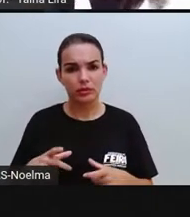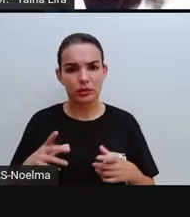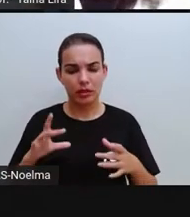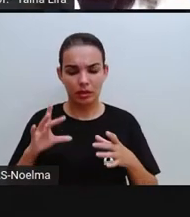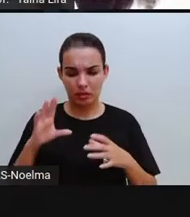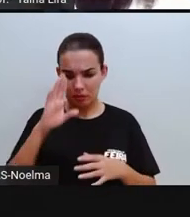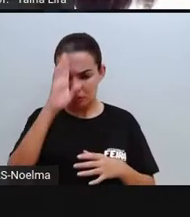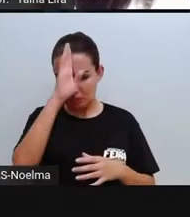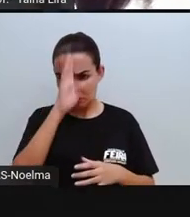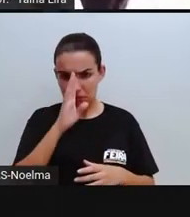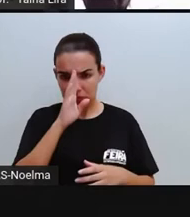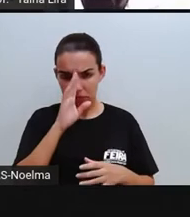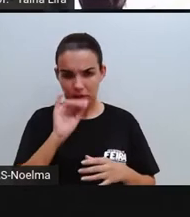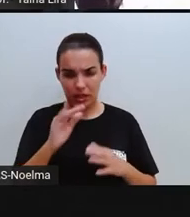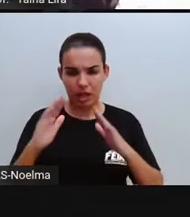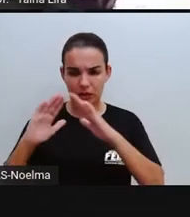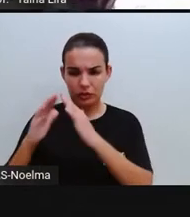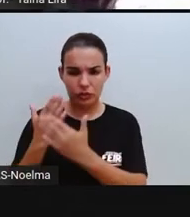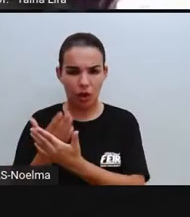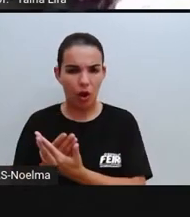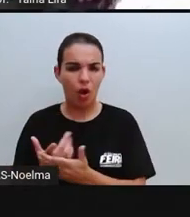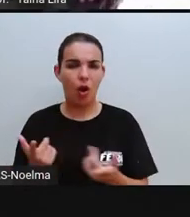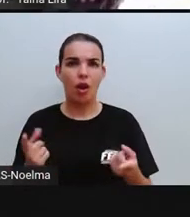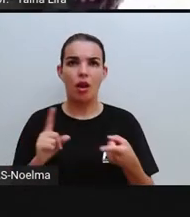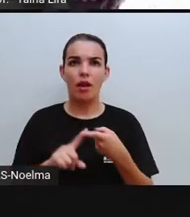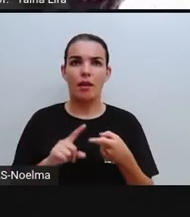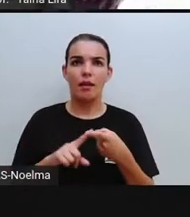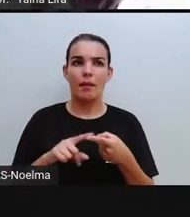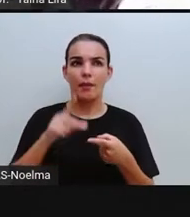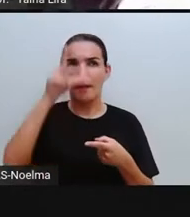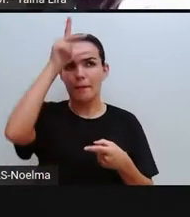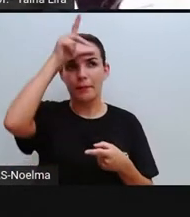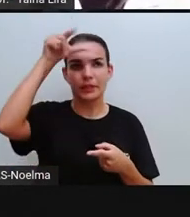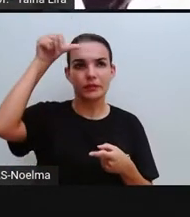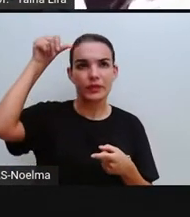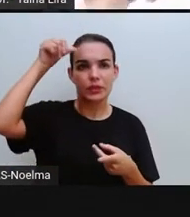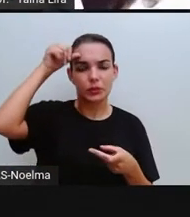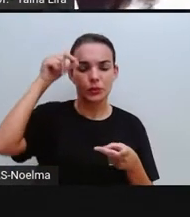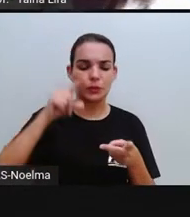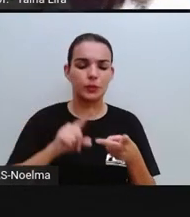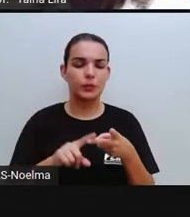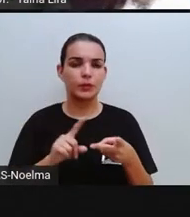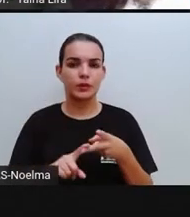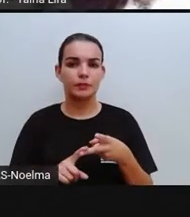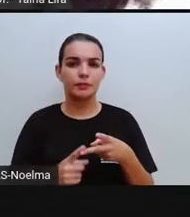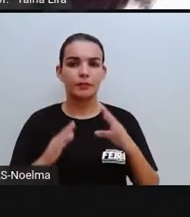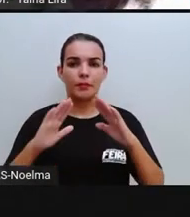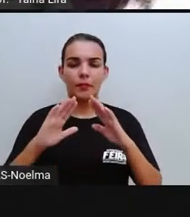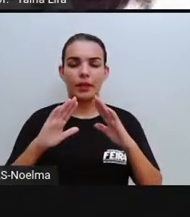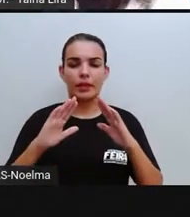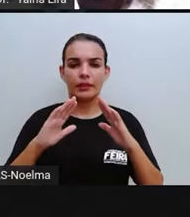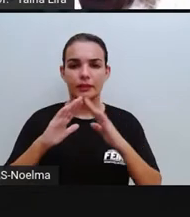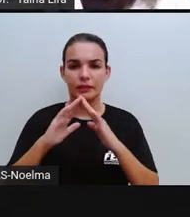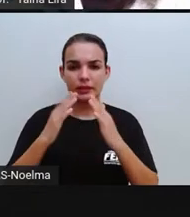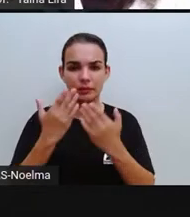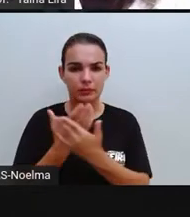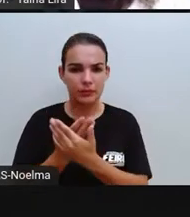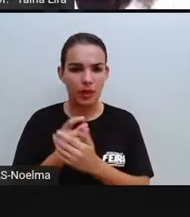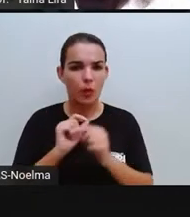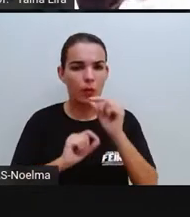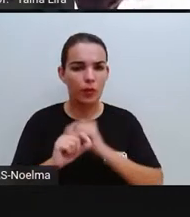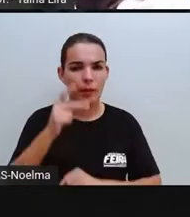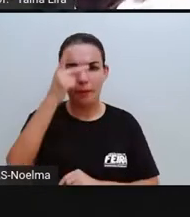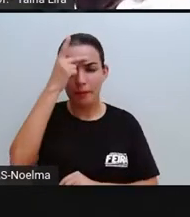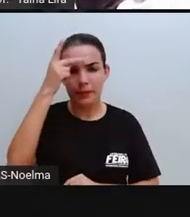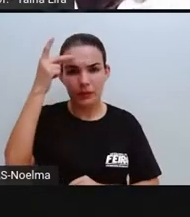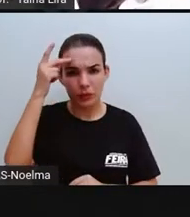posto de saúde, o prédio da prefeitura, né? As pessoas que trabalham naquele espaço são funcionários,